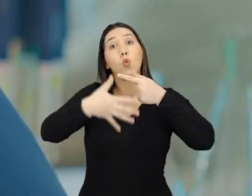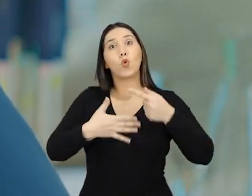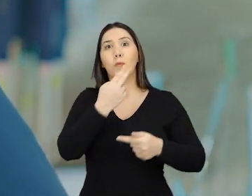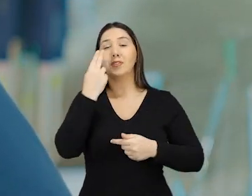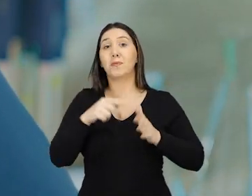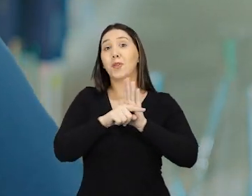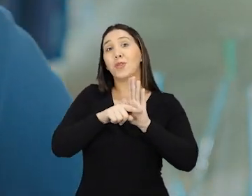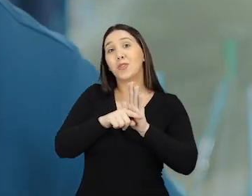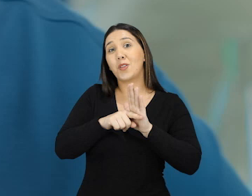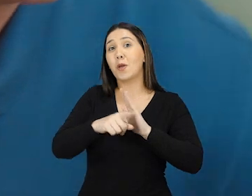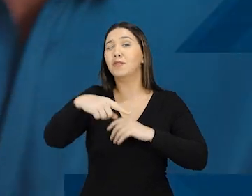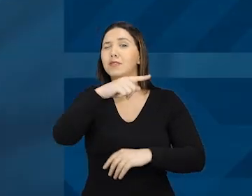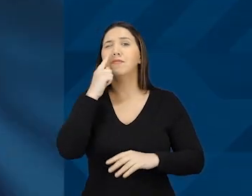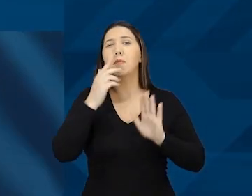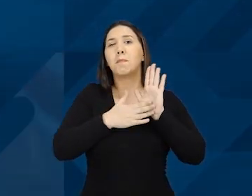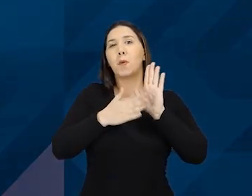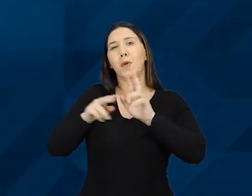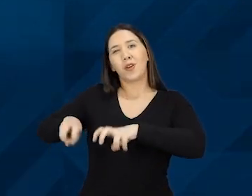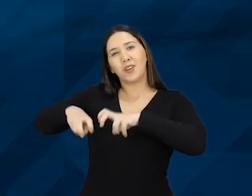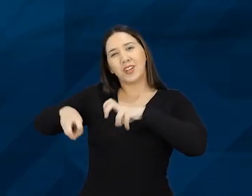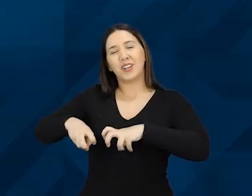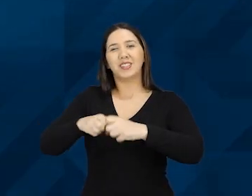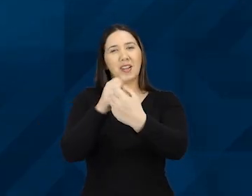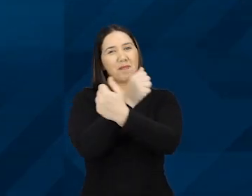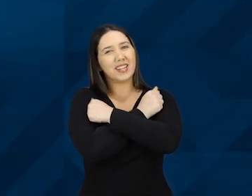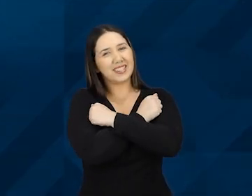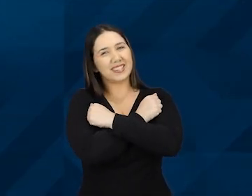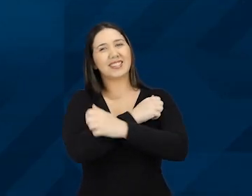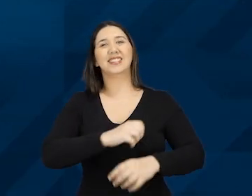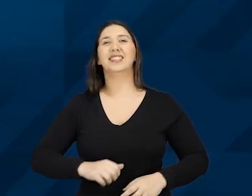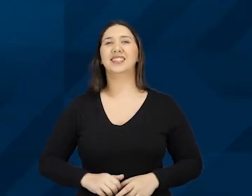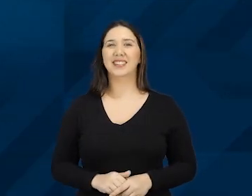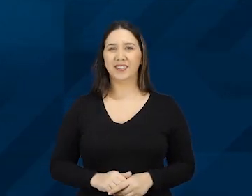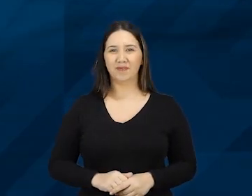Paulo. Um abração! 45 para governador!